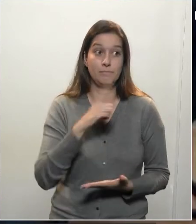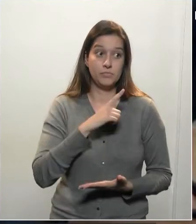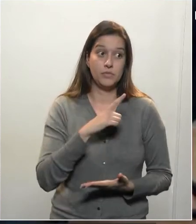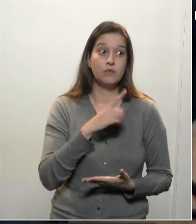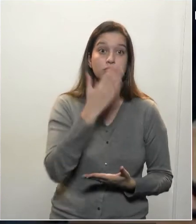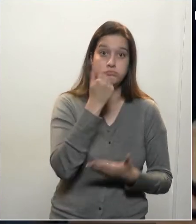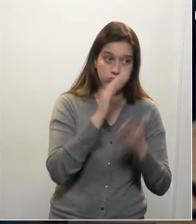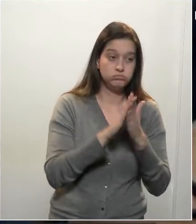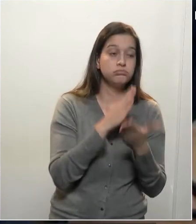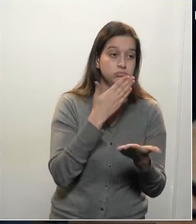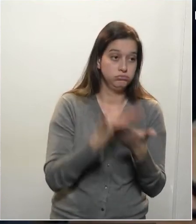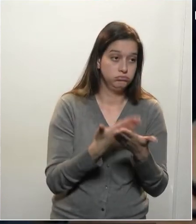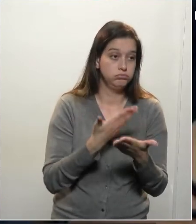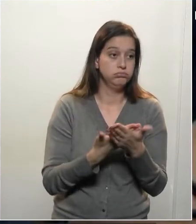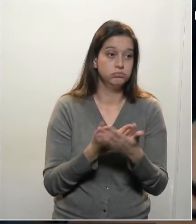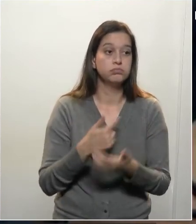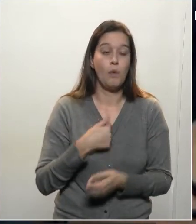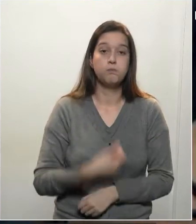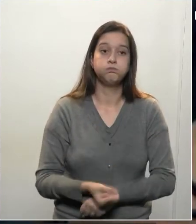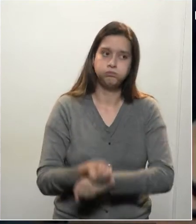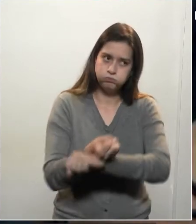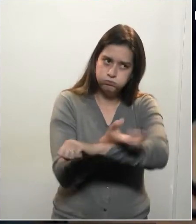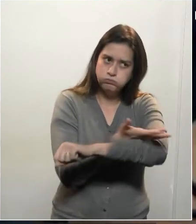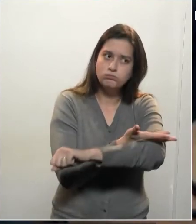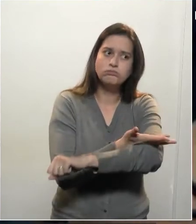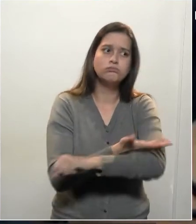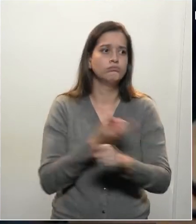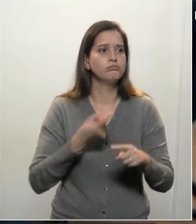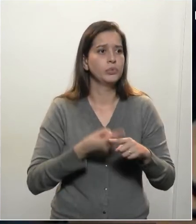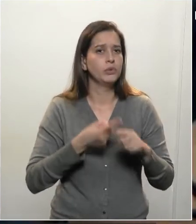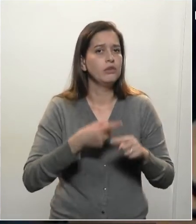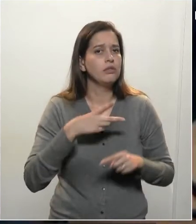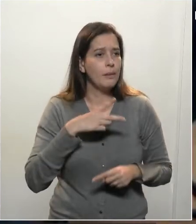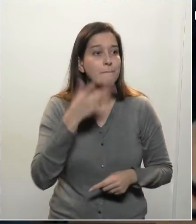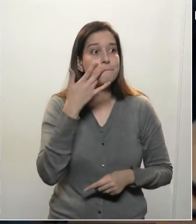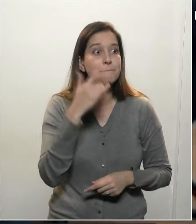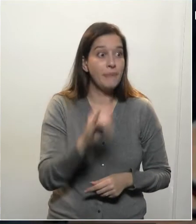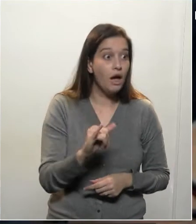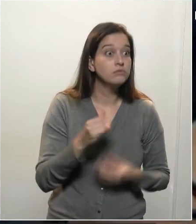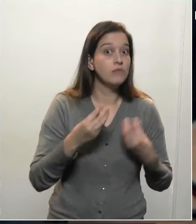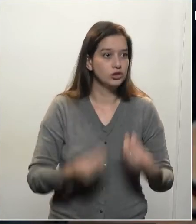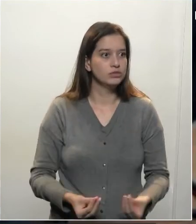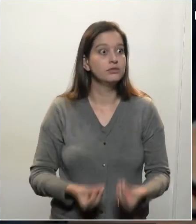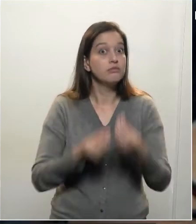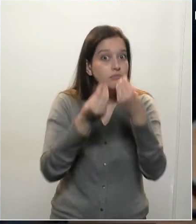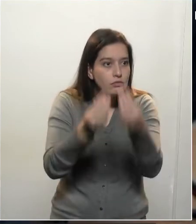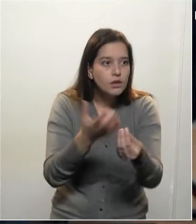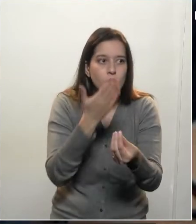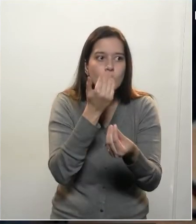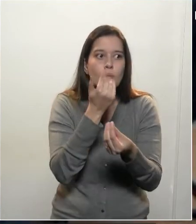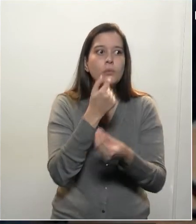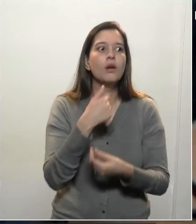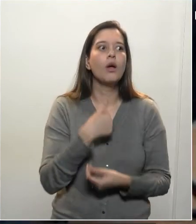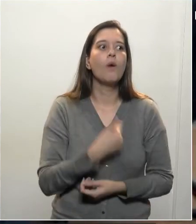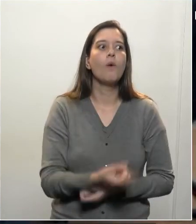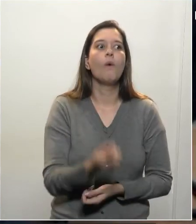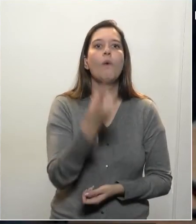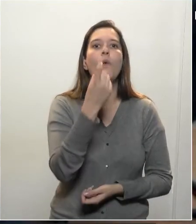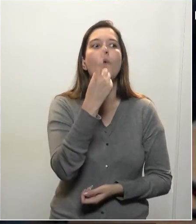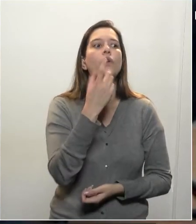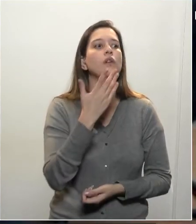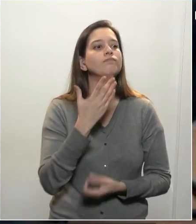e me emociono. E alguns pais dizem que, no momento, é a única refeição que os seus filhos estão recebendo. Infelizmente.